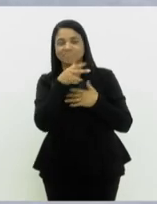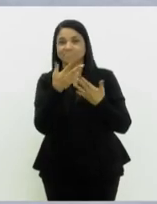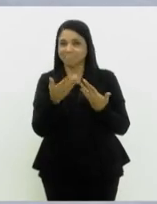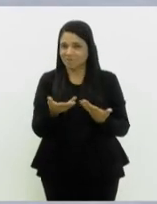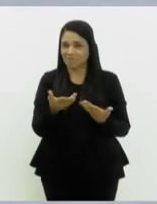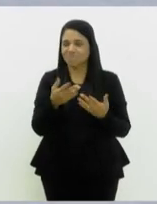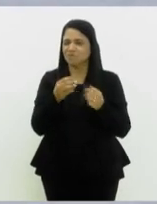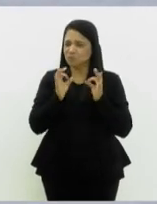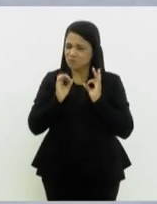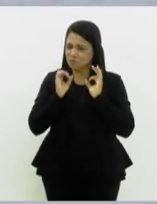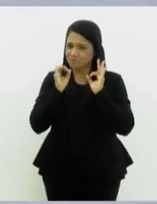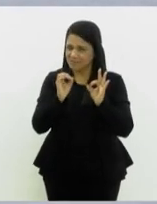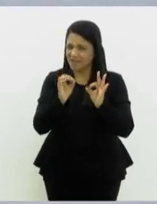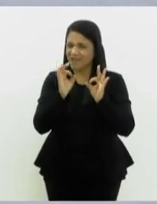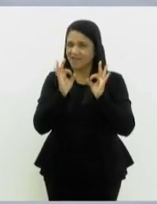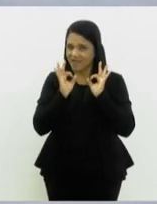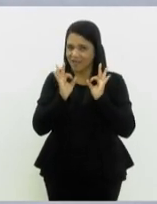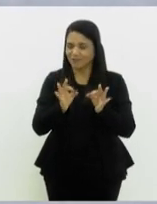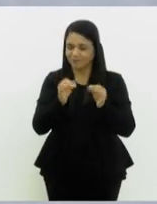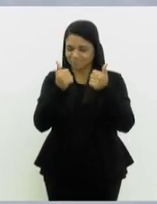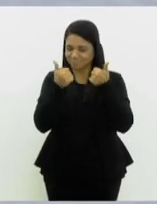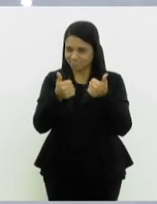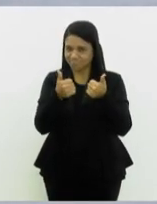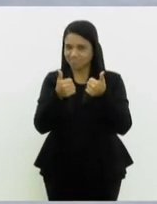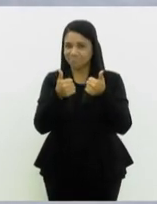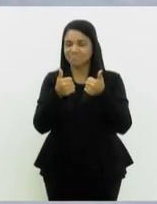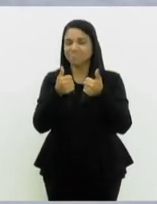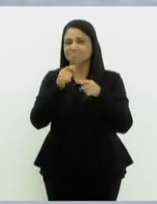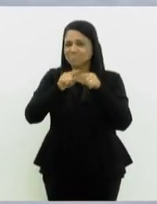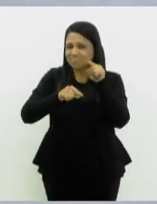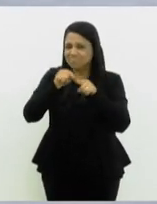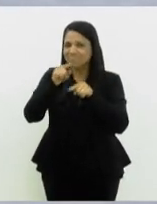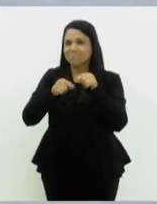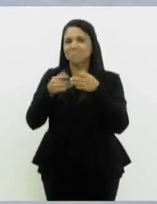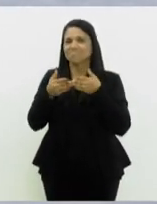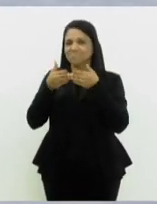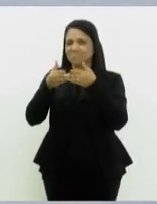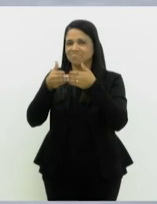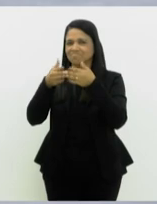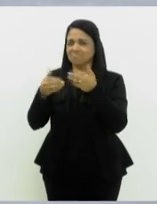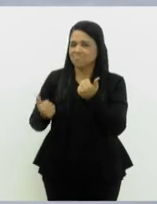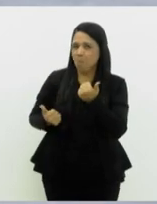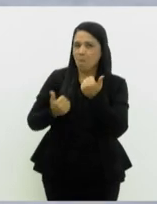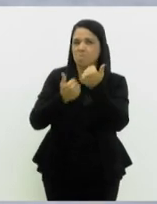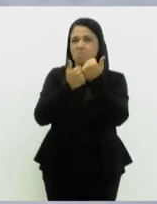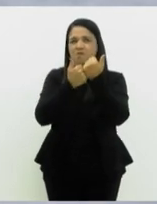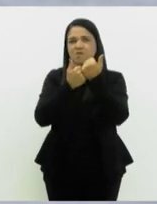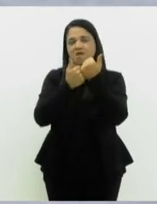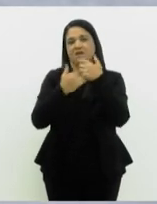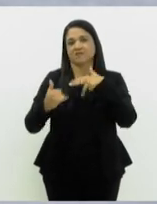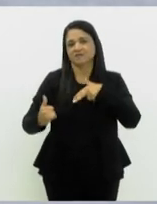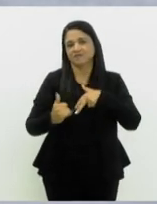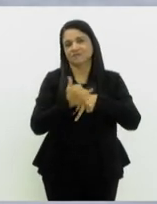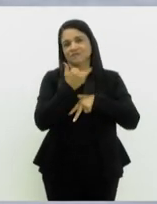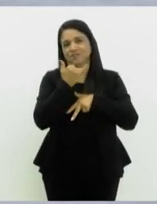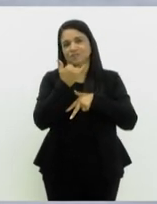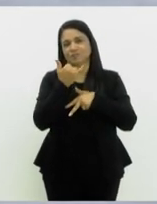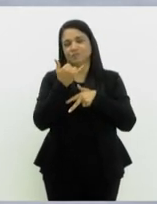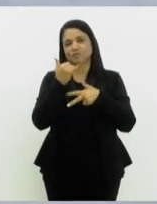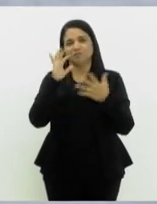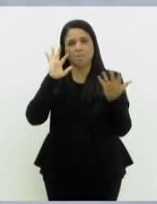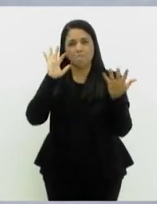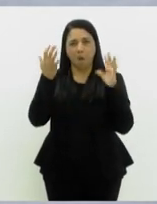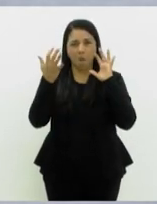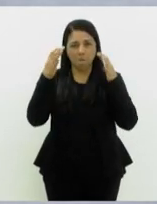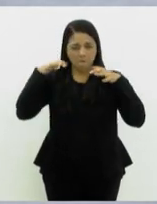que dê tudo certo e que esse recurso, esse seja mais um recurso para ajudar as vítimas lá da tragédia no Rio Grande do